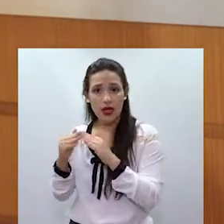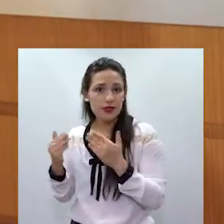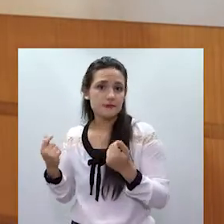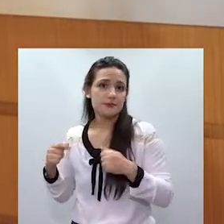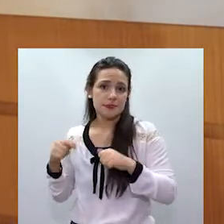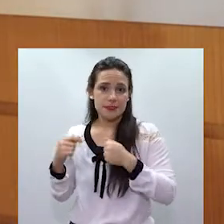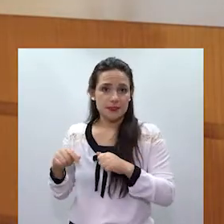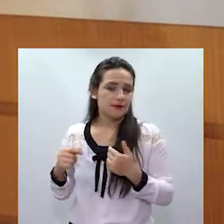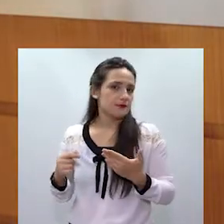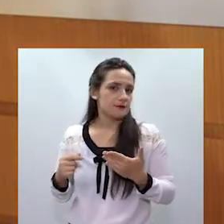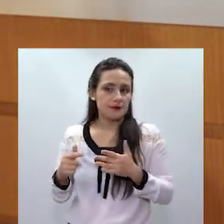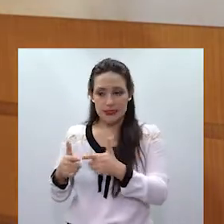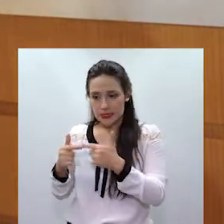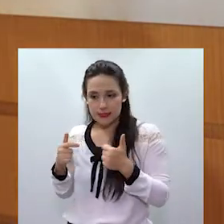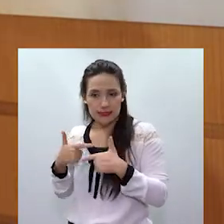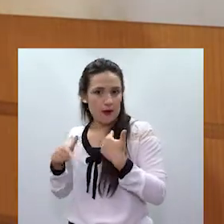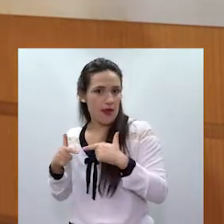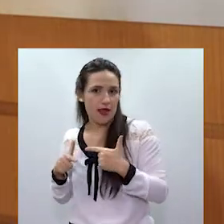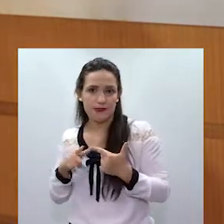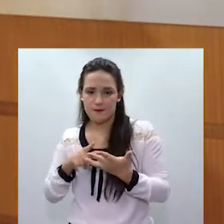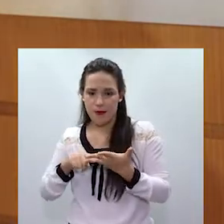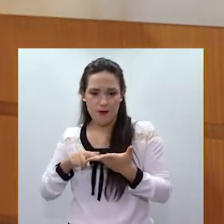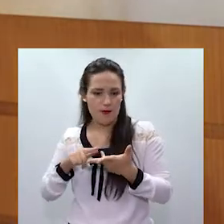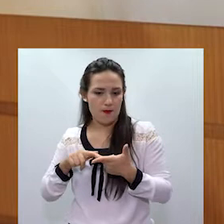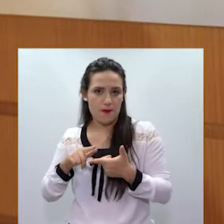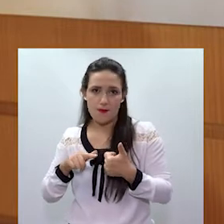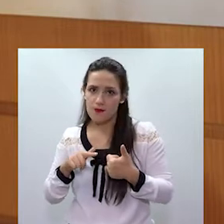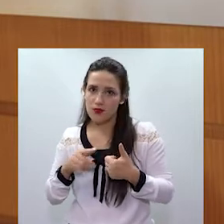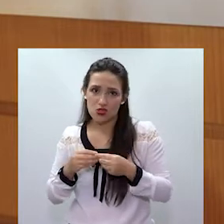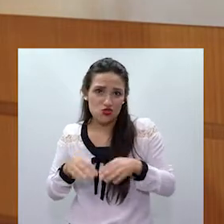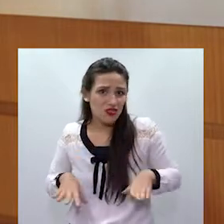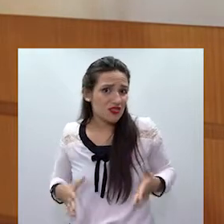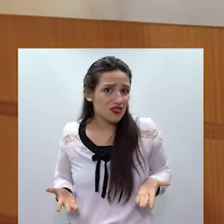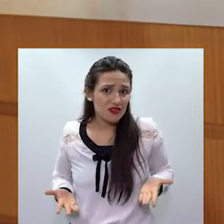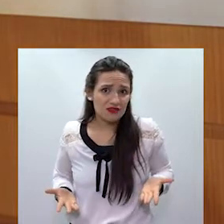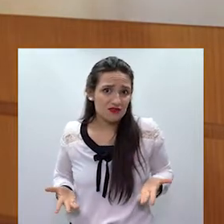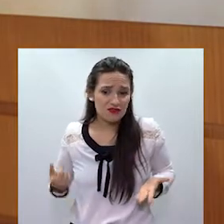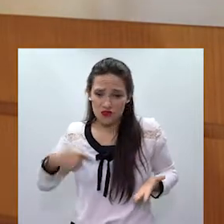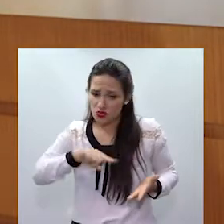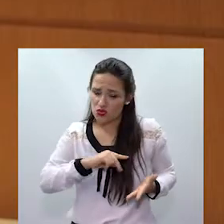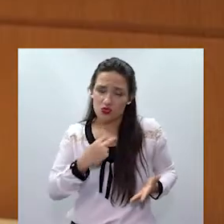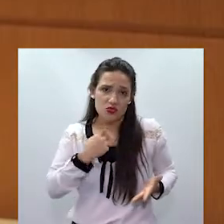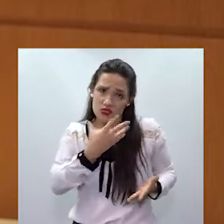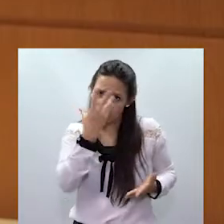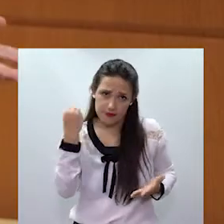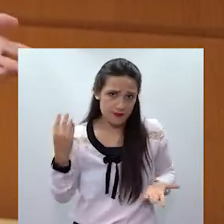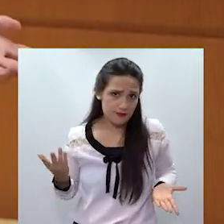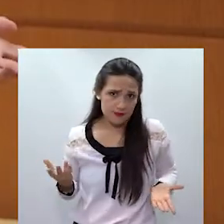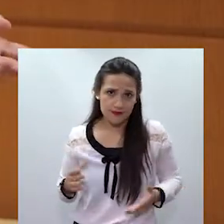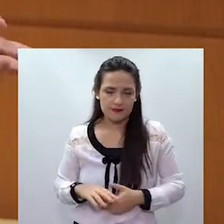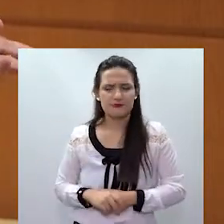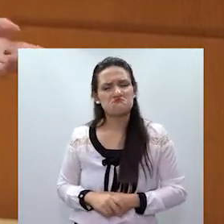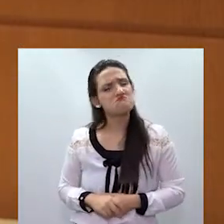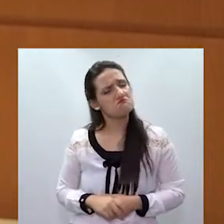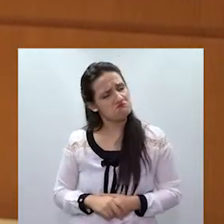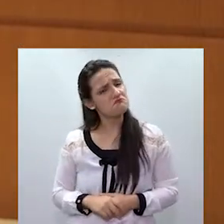existe toda essa questão social que também nós não podemos fechar os olhos para ela. E essa iniciativa dos condomínios também